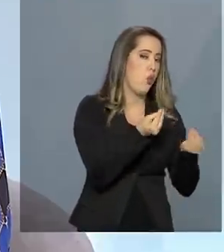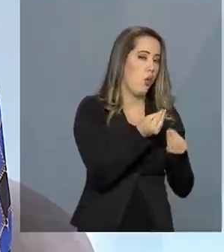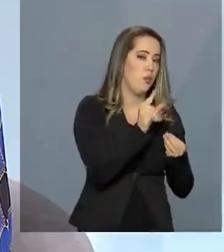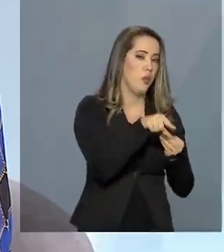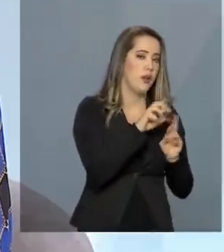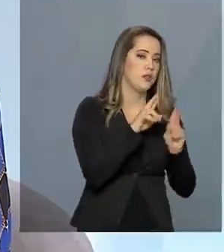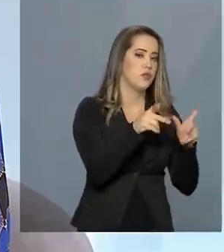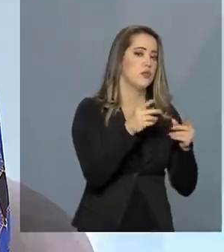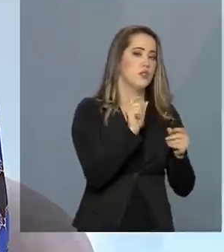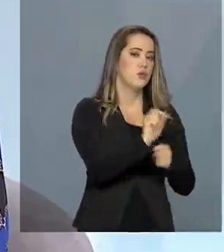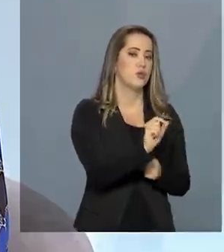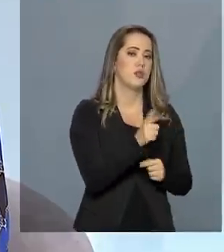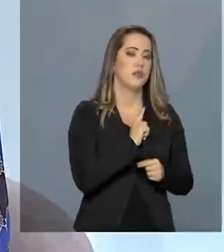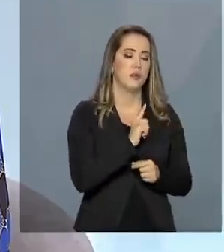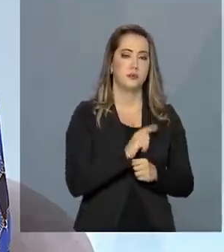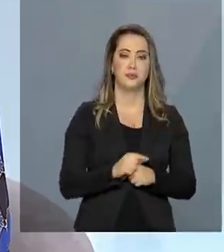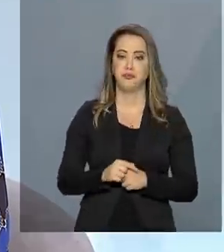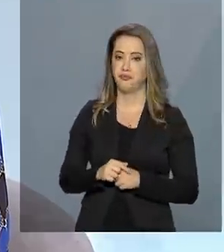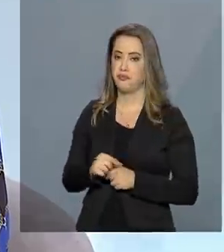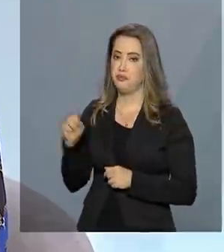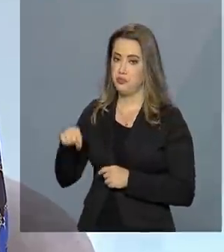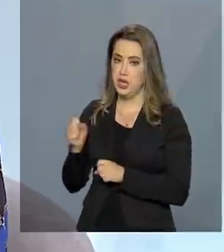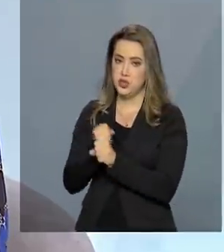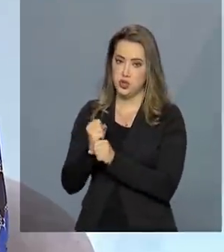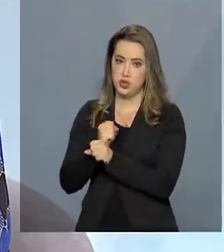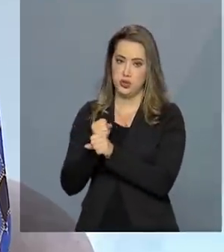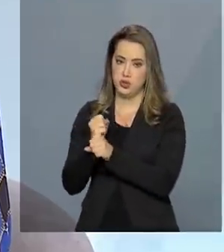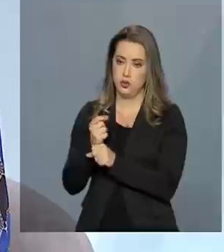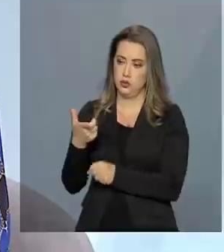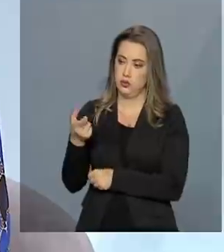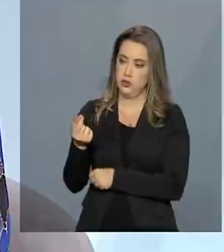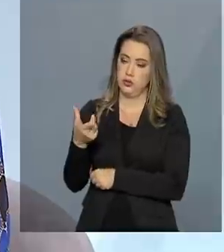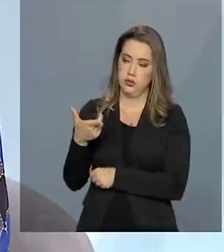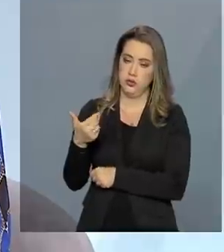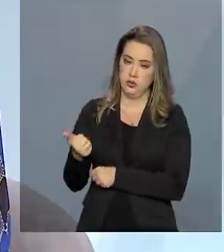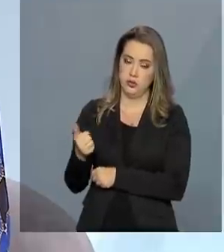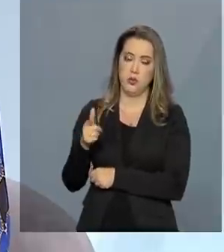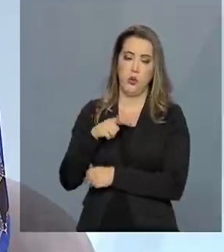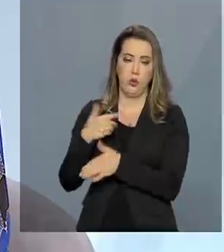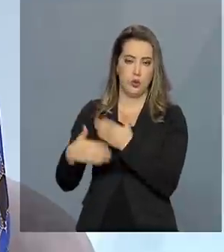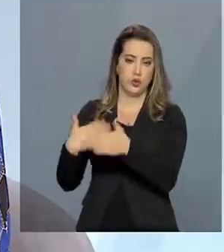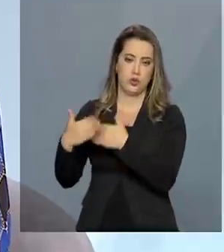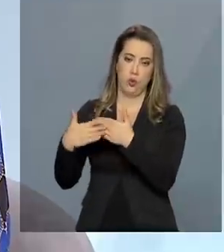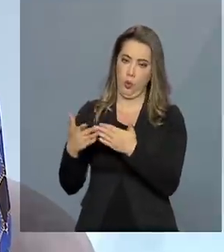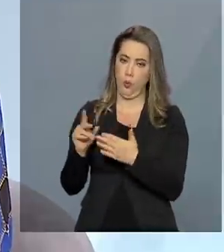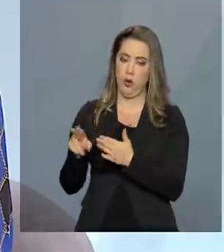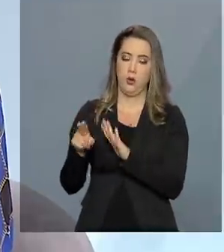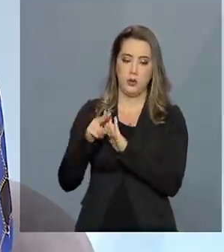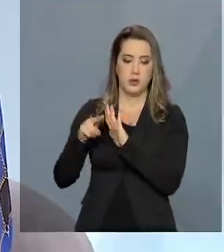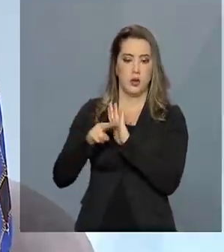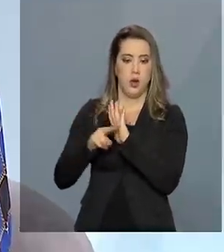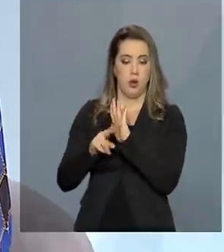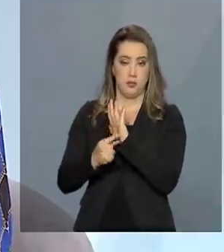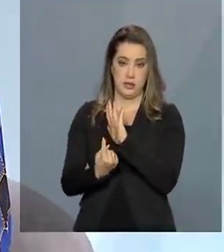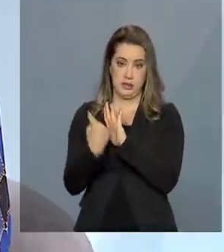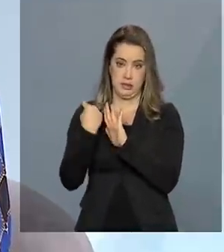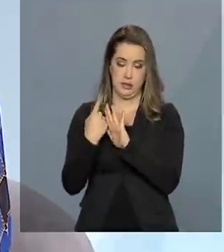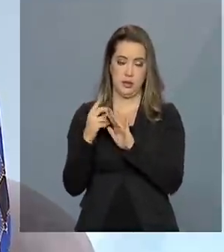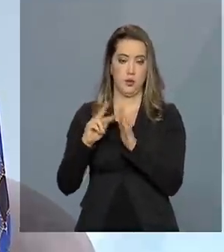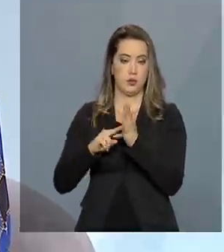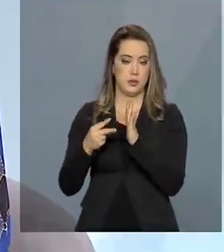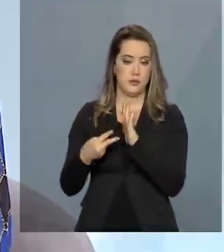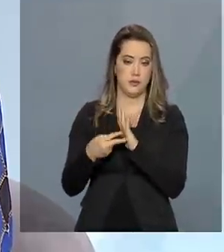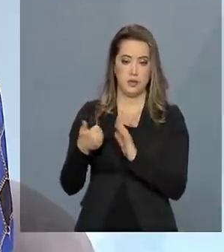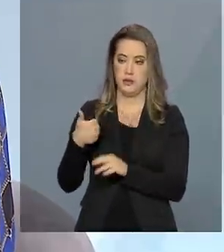Nesse ano de 2021, a gente continua com as regras da complementação do Fundeb anterior, ou seja,